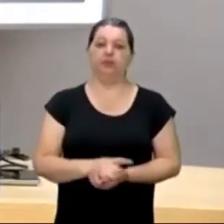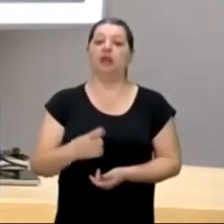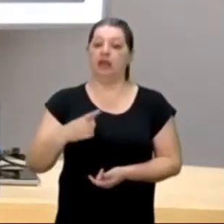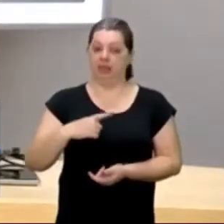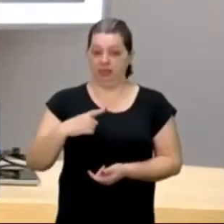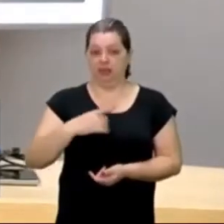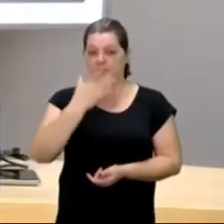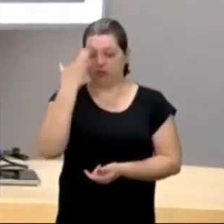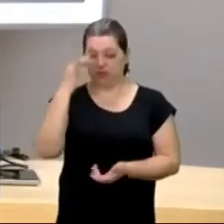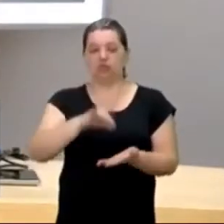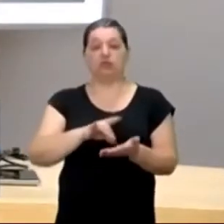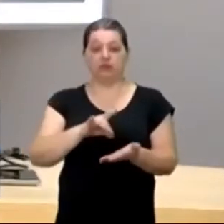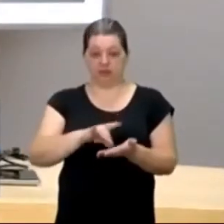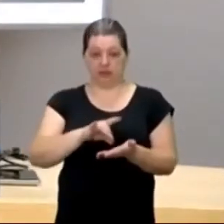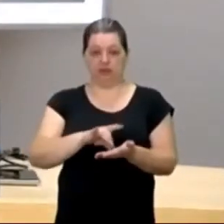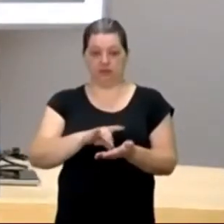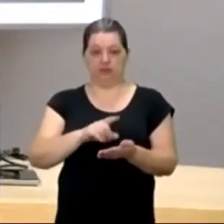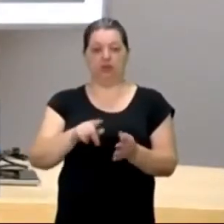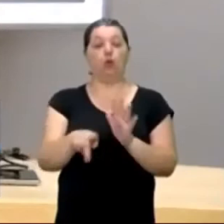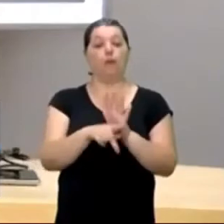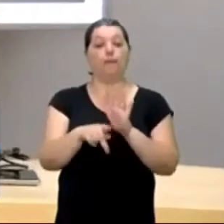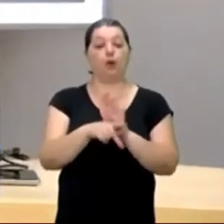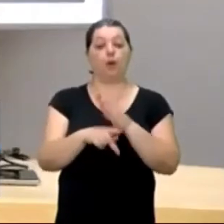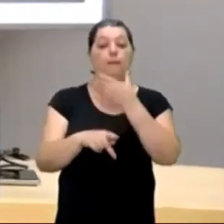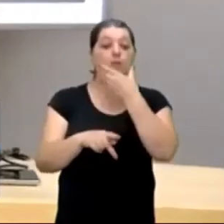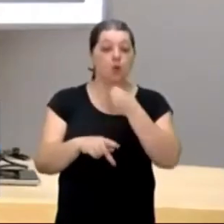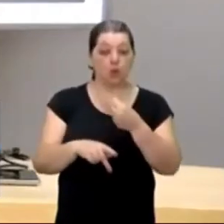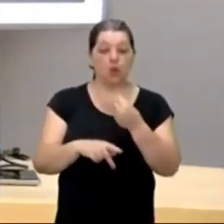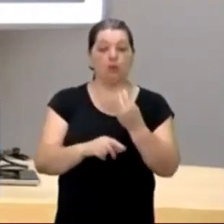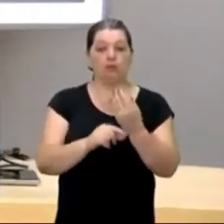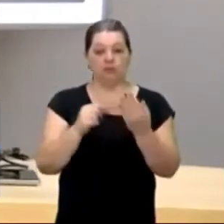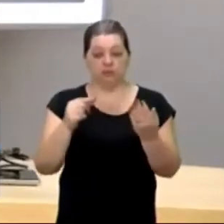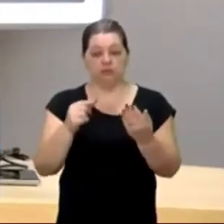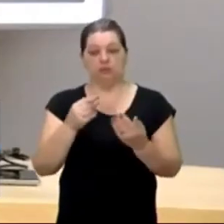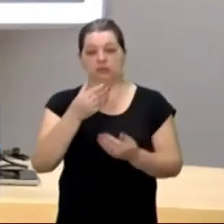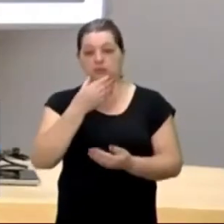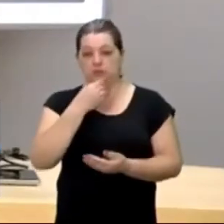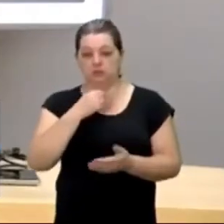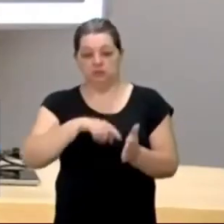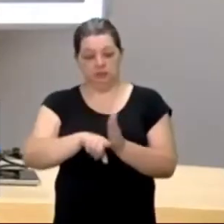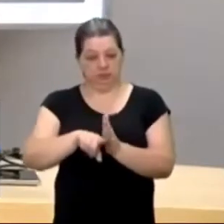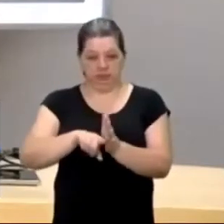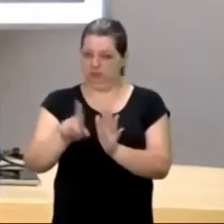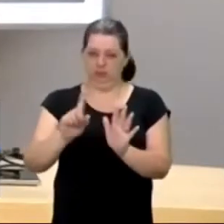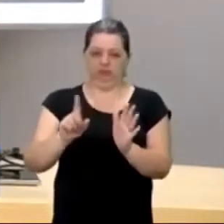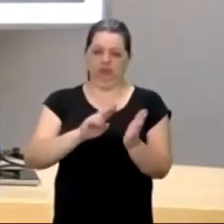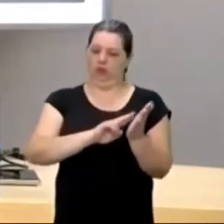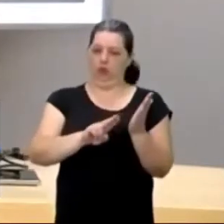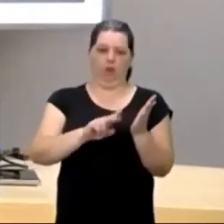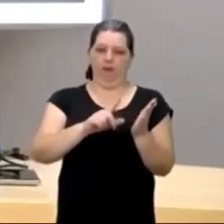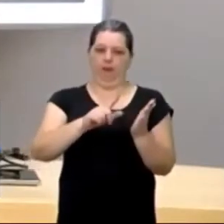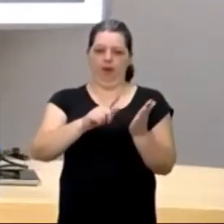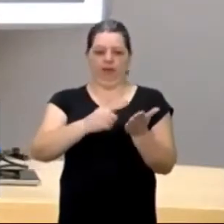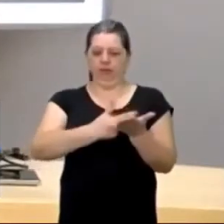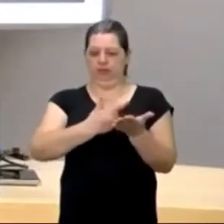de verdade citadas, é o próprio jornalista, que é o Bernardo de Carvalho, ele não, coloco o nome dele em nenhum momento, mas a gente sabe que é ele,